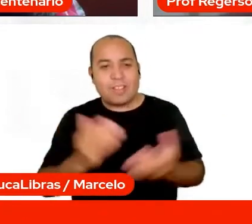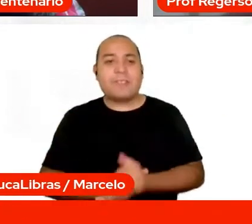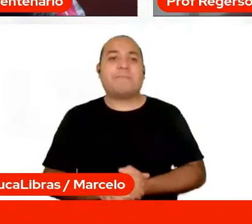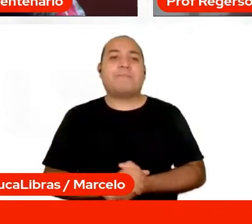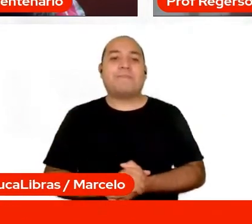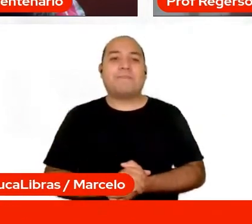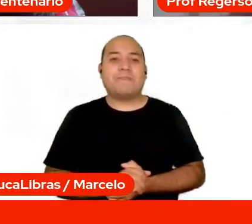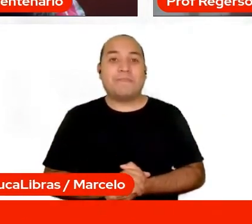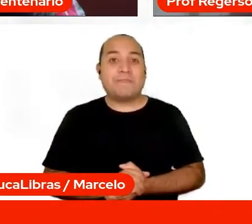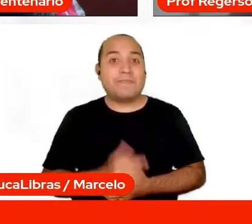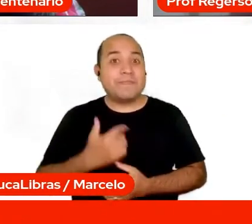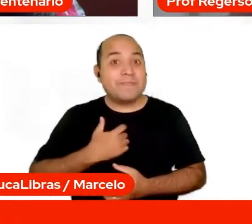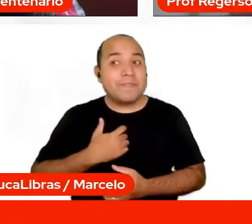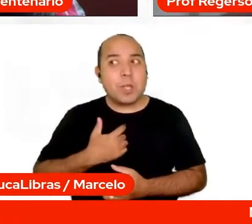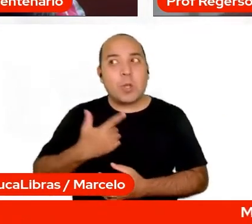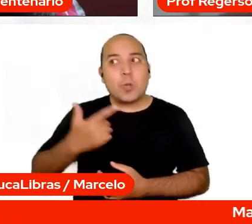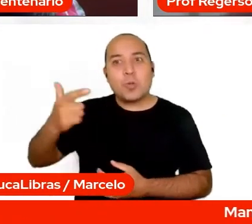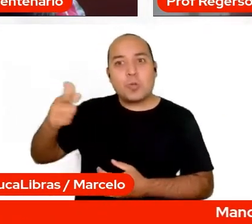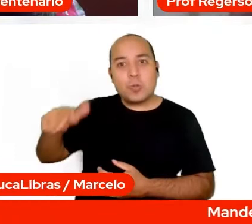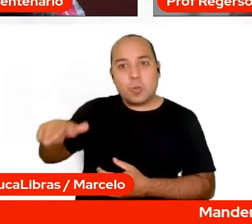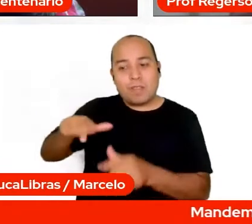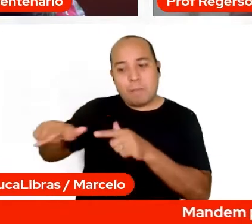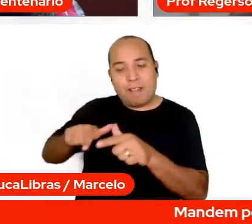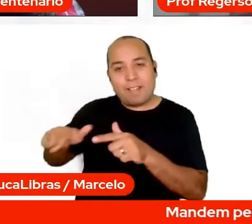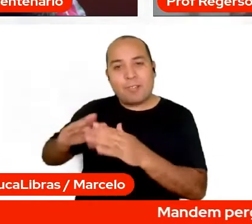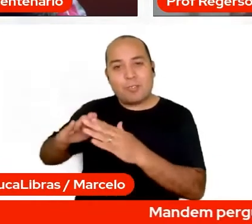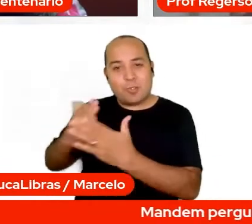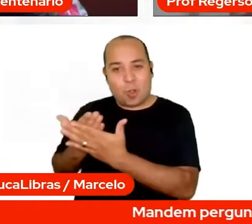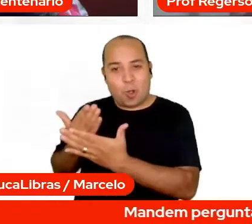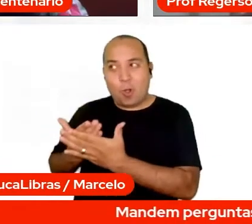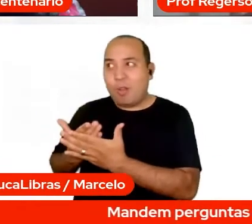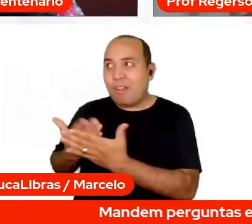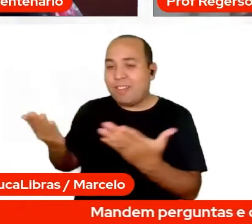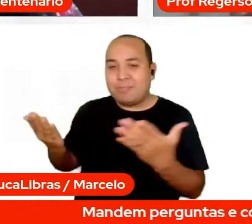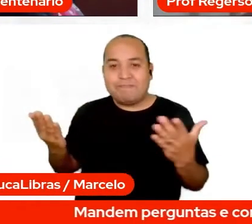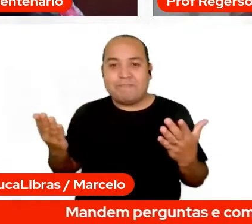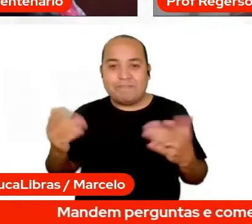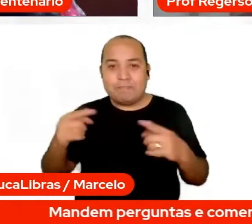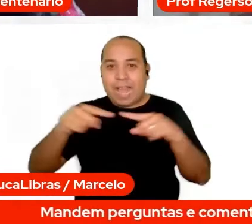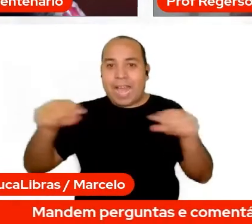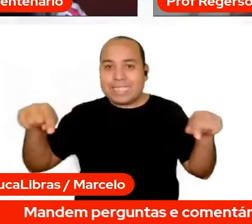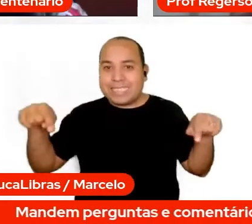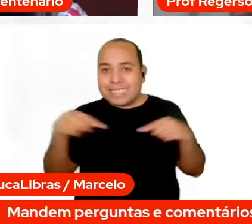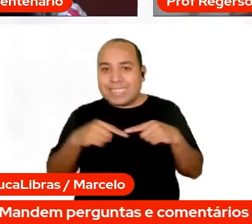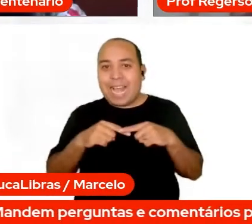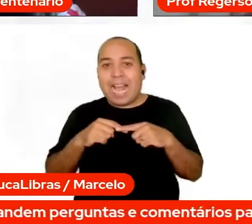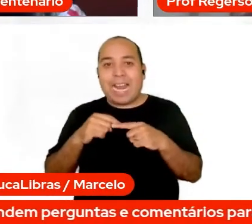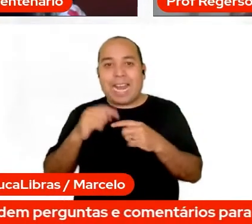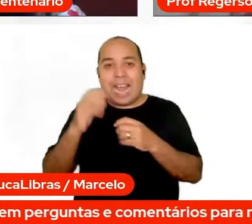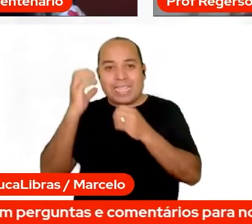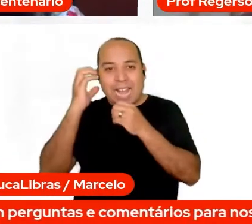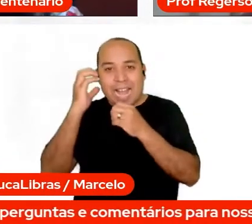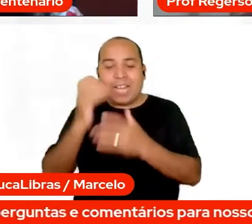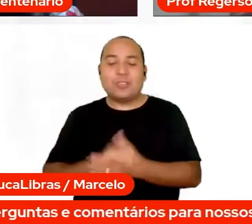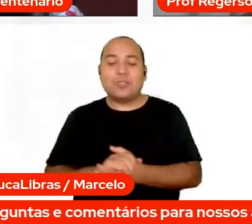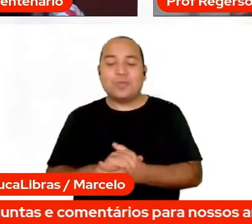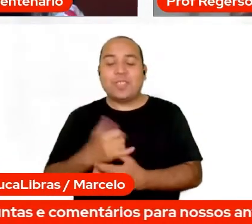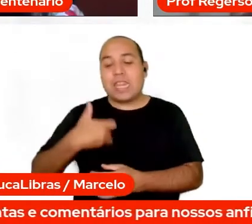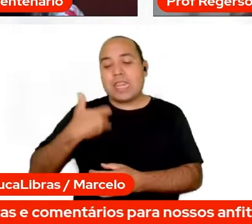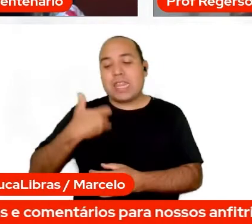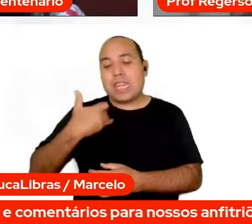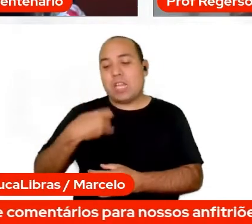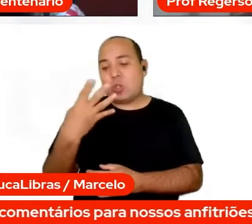Eu estou na escola, estou trabalhando nesse momento, estou aqui na sala da rádio, tenho 45 anos, tenho um